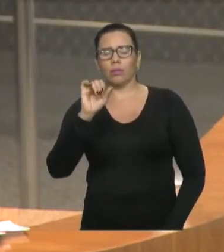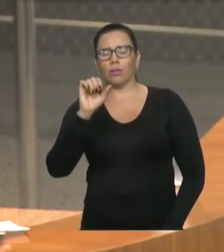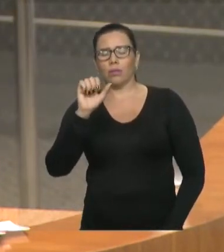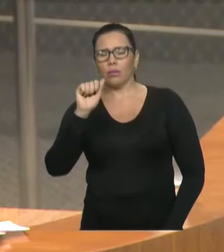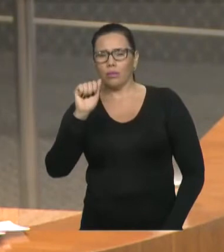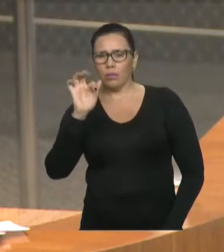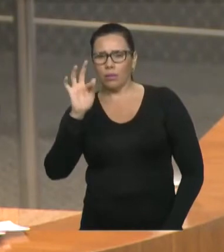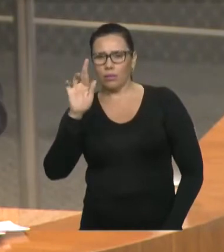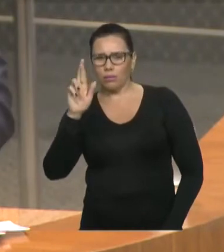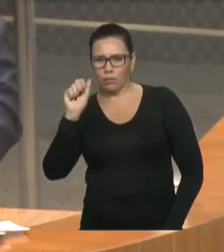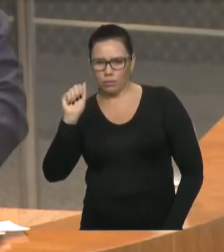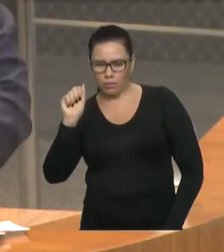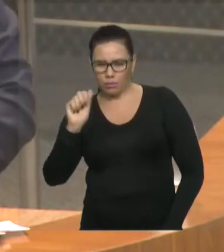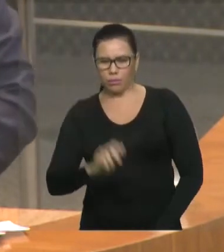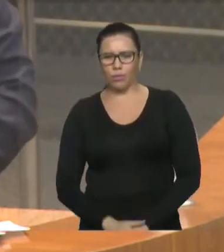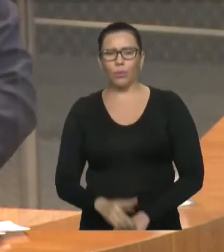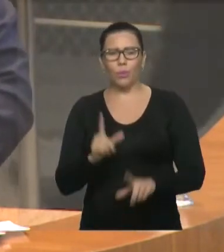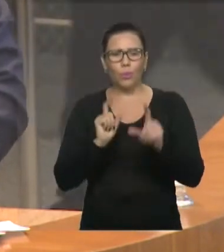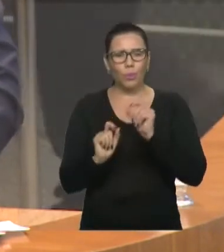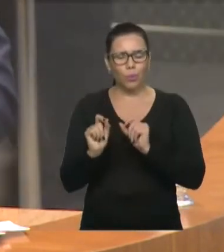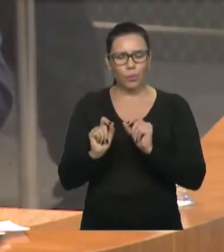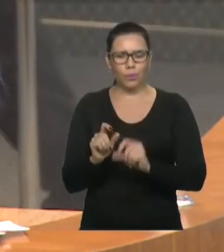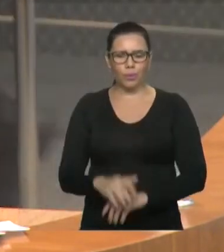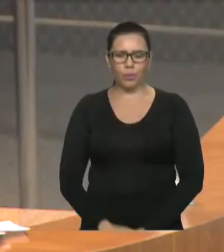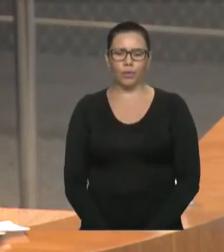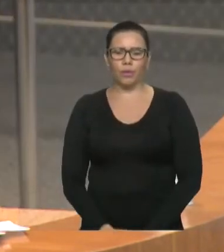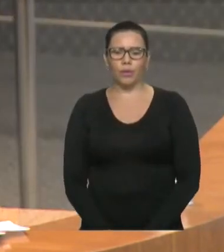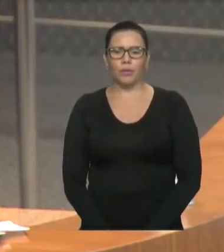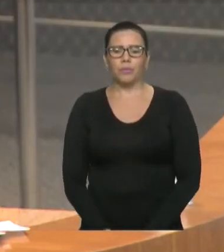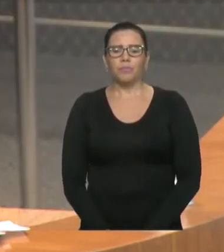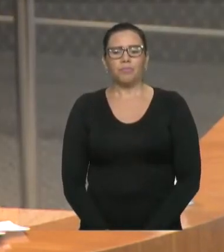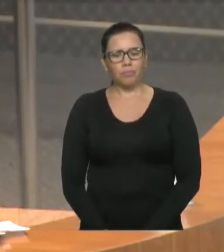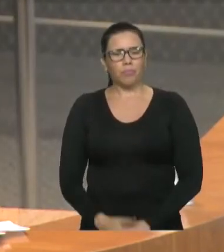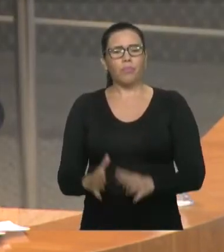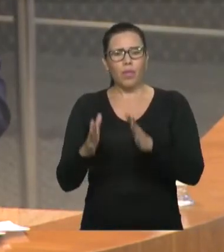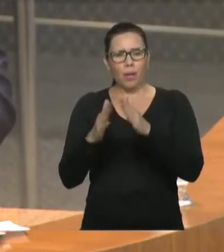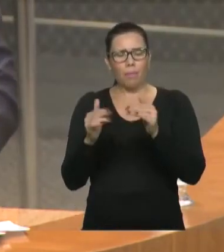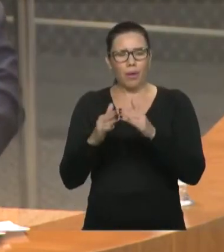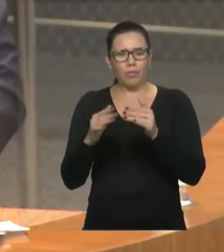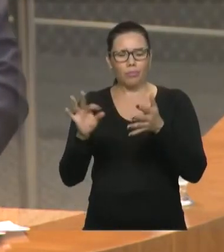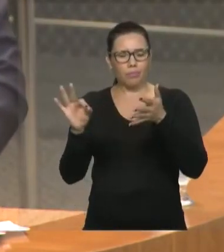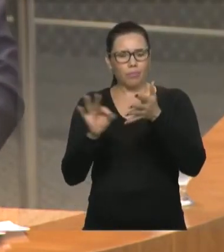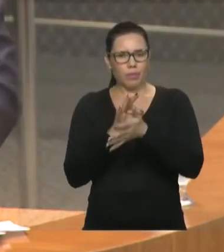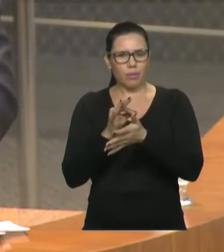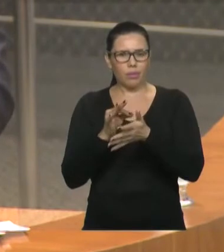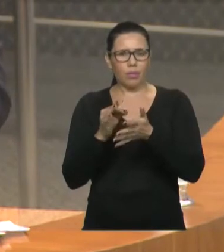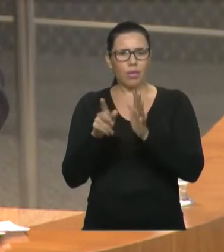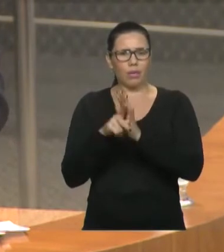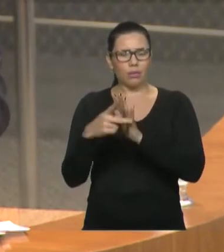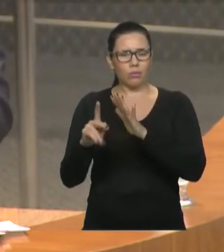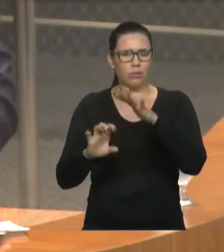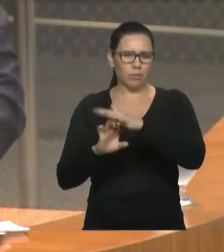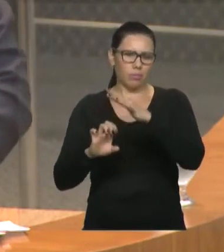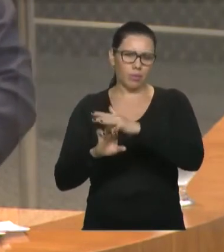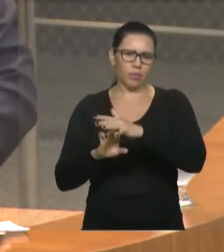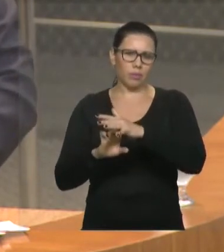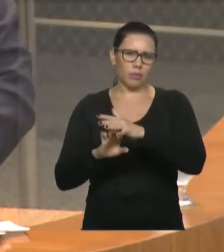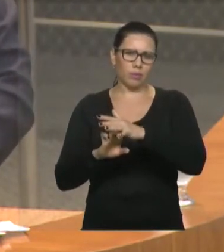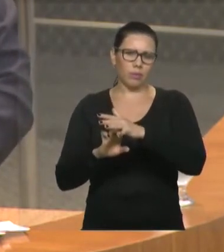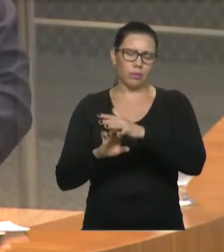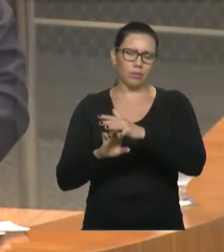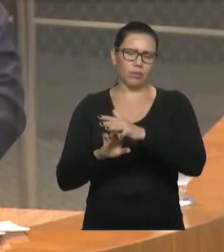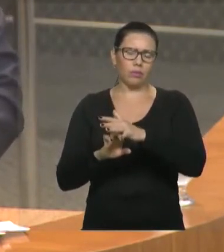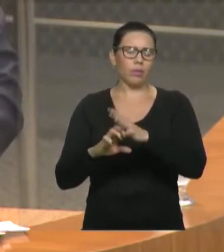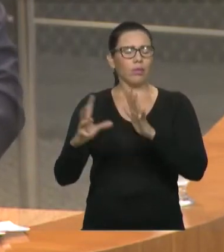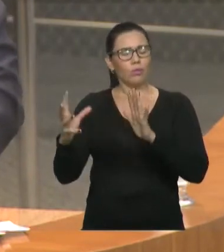e dizer que os produtos maranhenses precisam ser divulgados, porque são produtos de qualidade. Assim será também, deputado